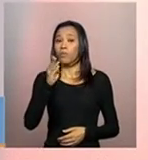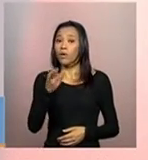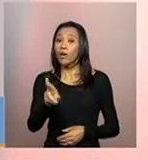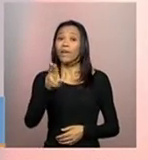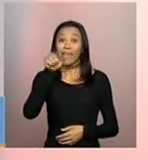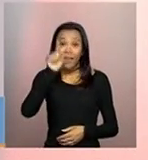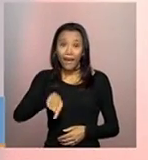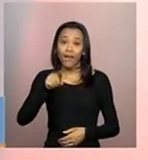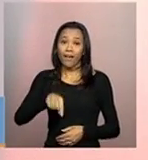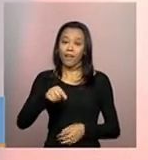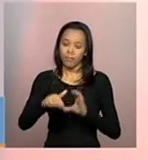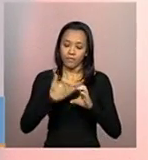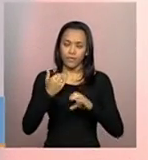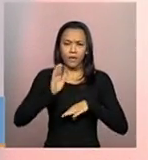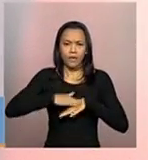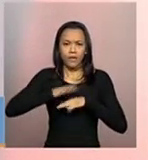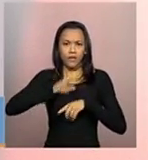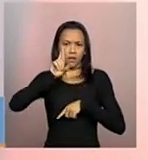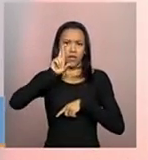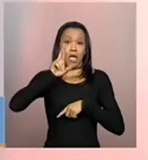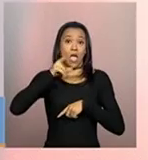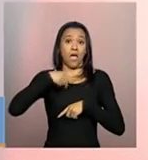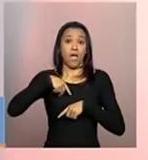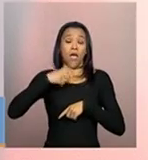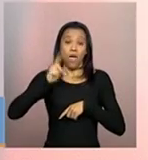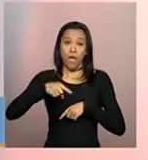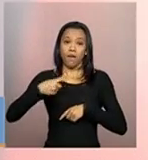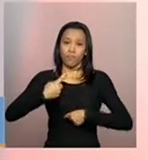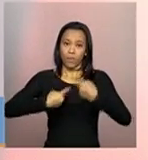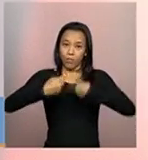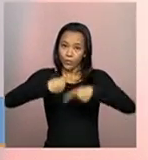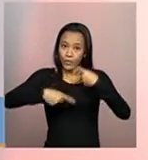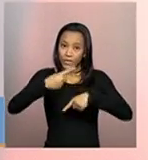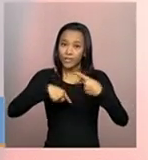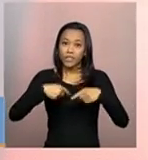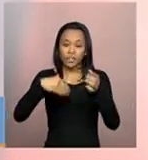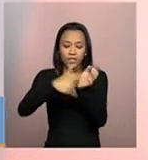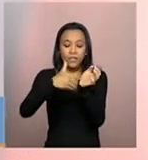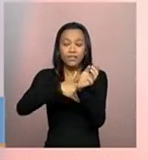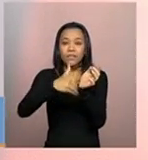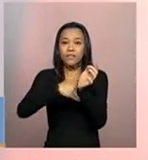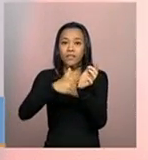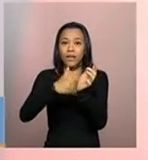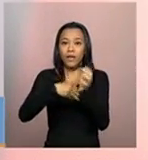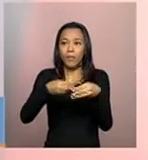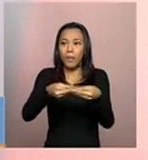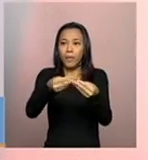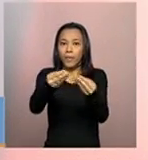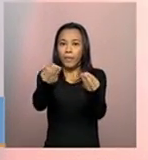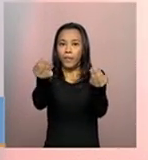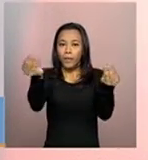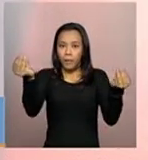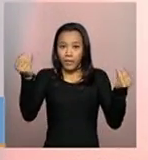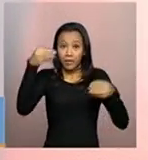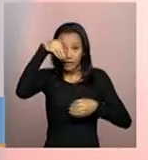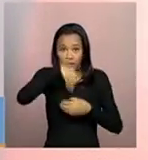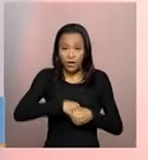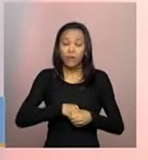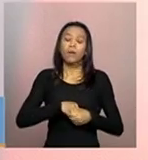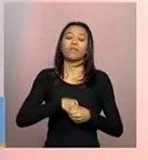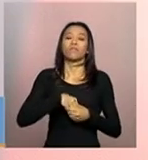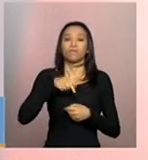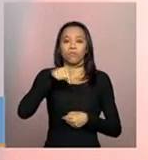pela política de senhas do SAA do Ministério. Mas, então, o gestor, reforçando, o